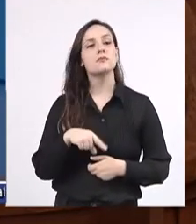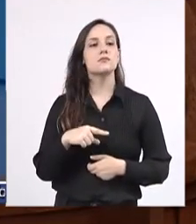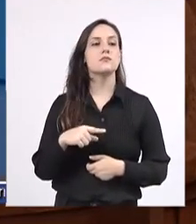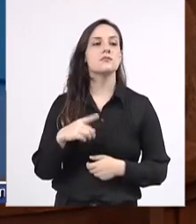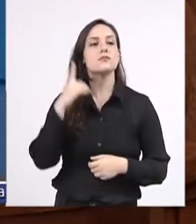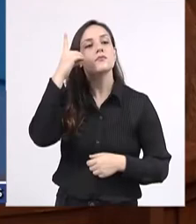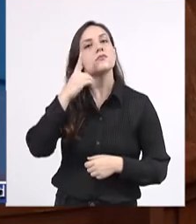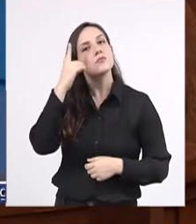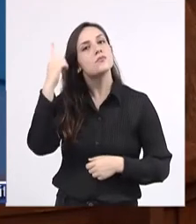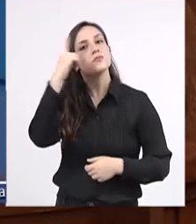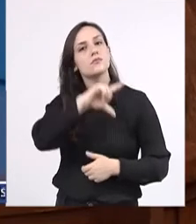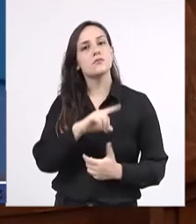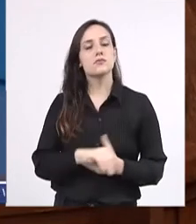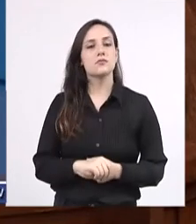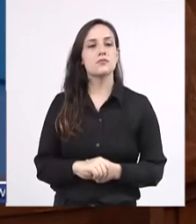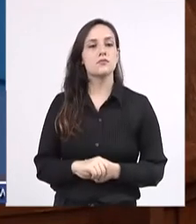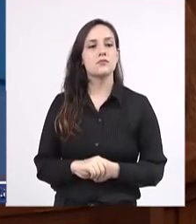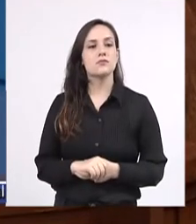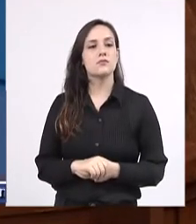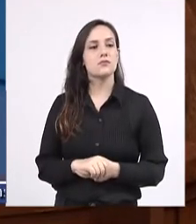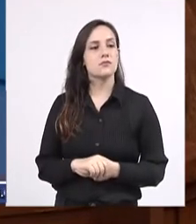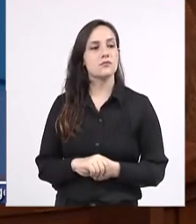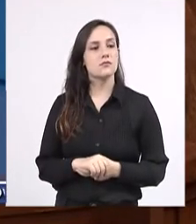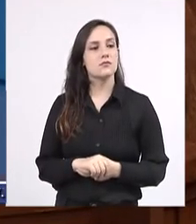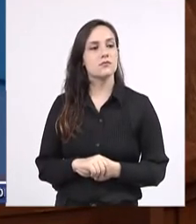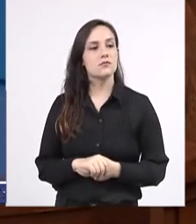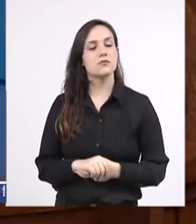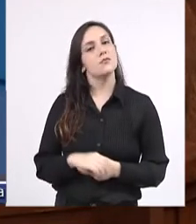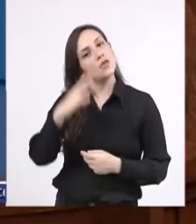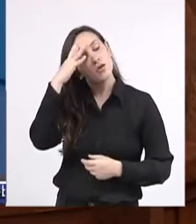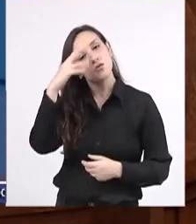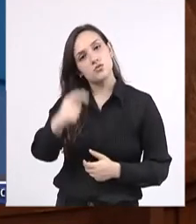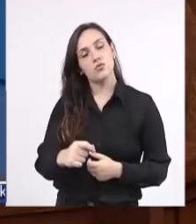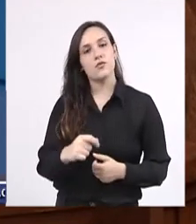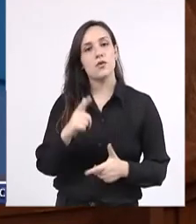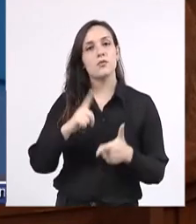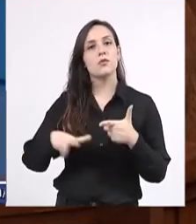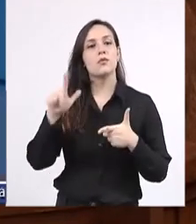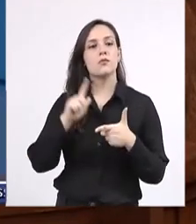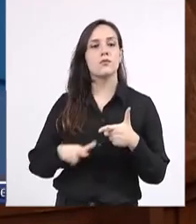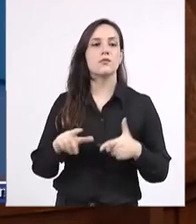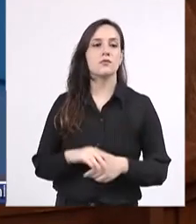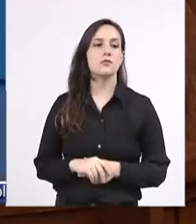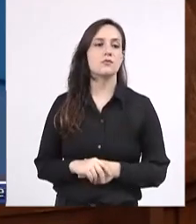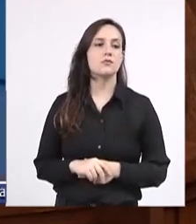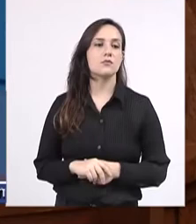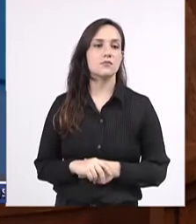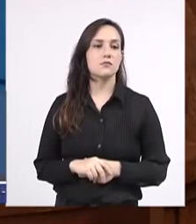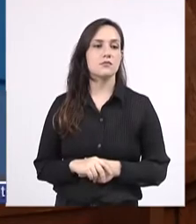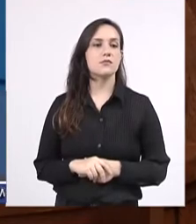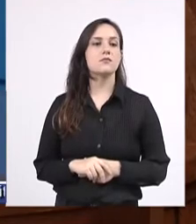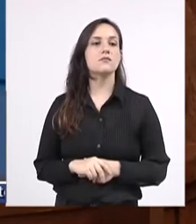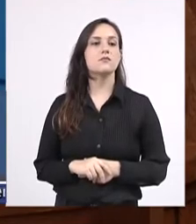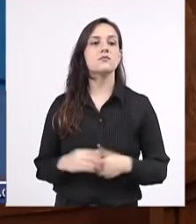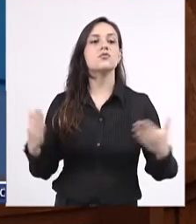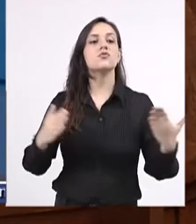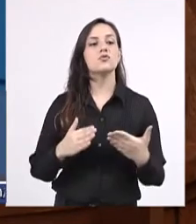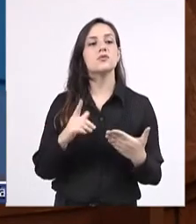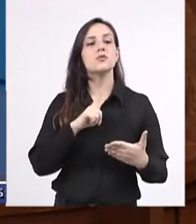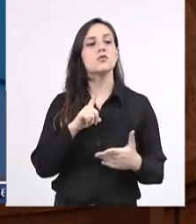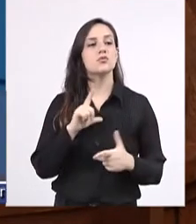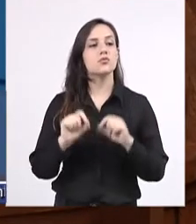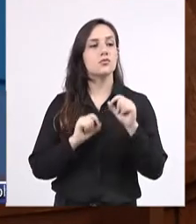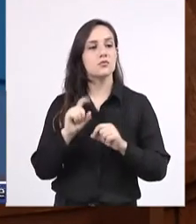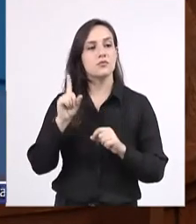que têm condições de realmente dar uma solução ao problema que a sociedade enfrenta hoje